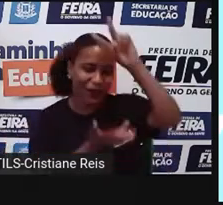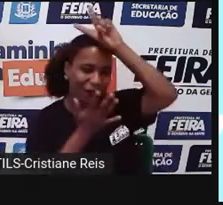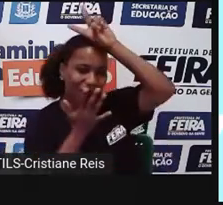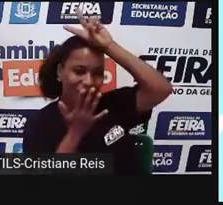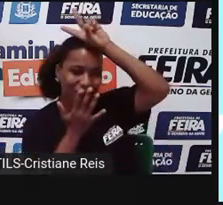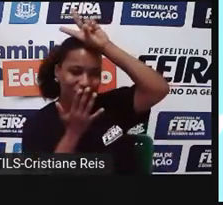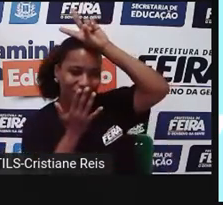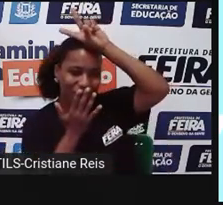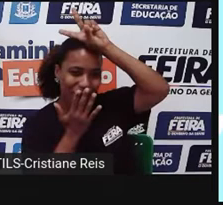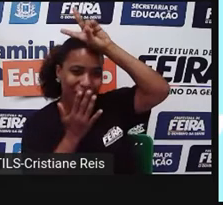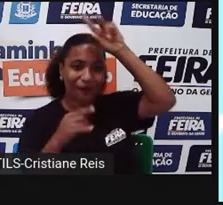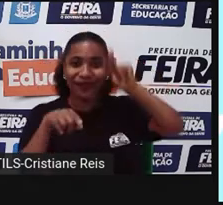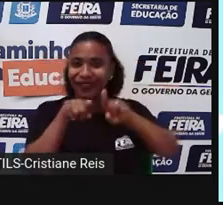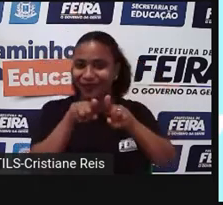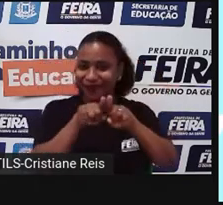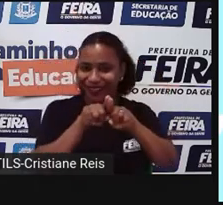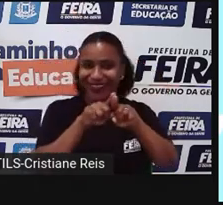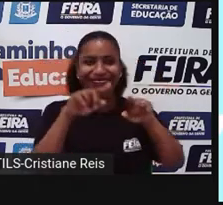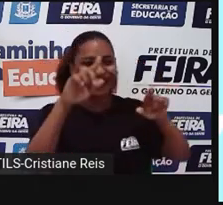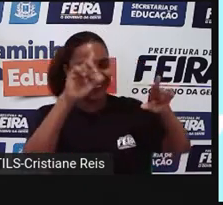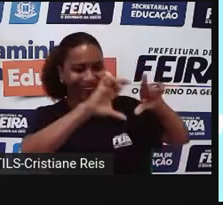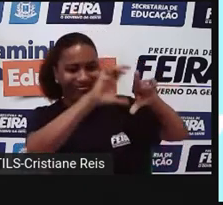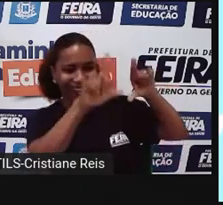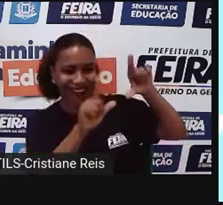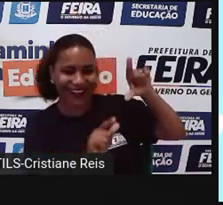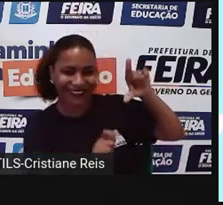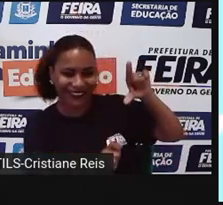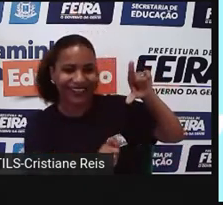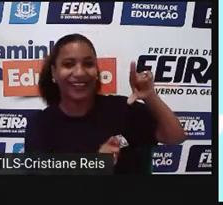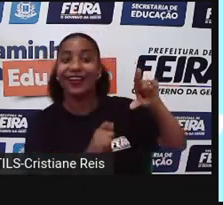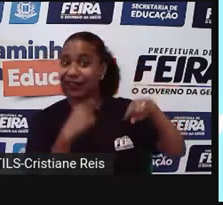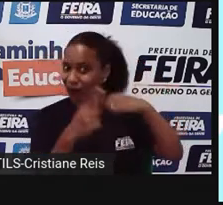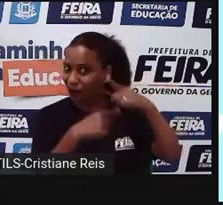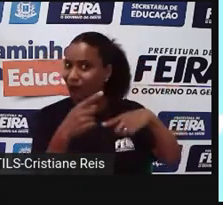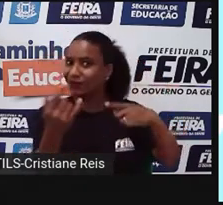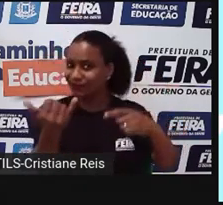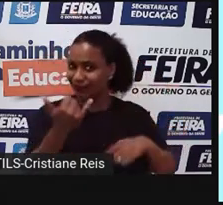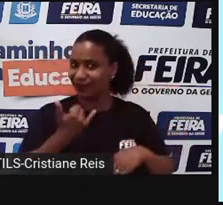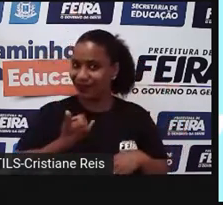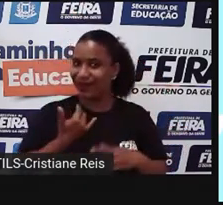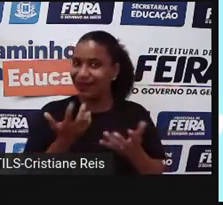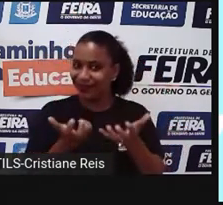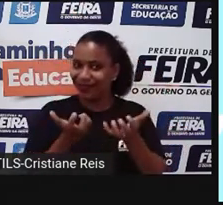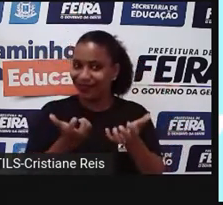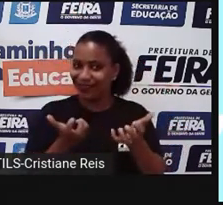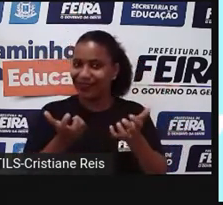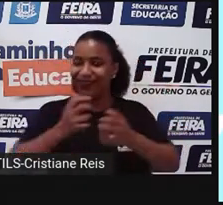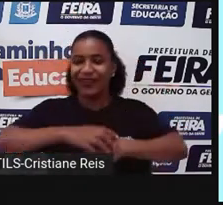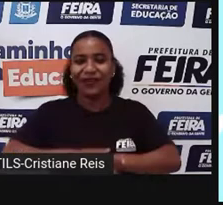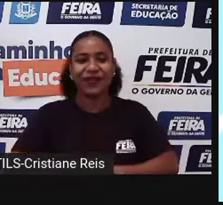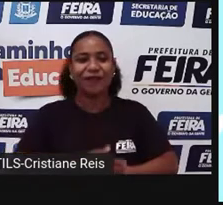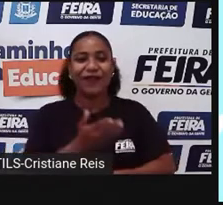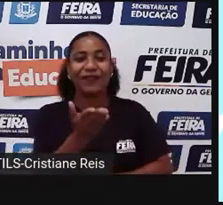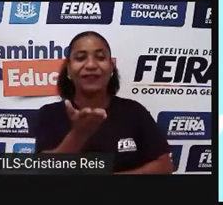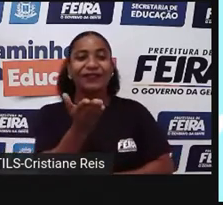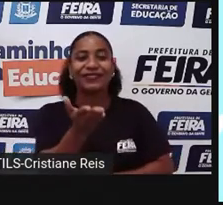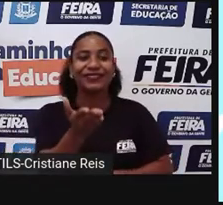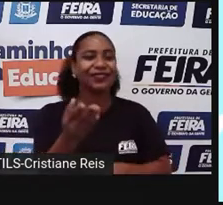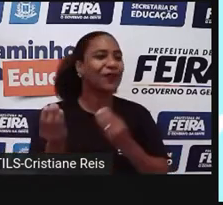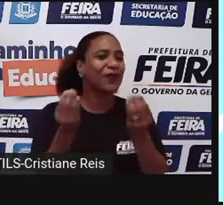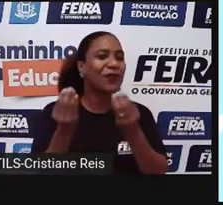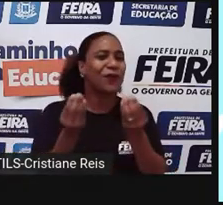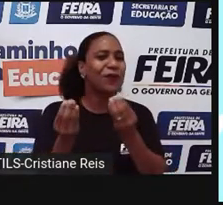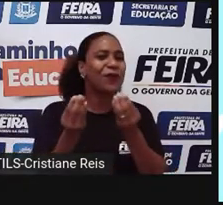ouvir um pouquinho dessas histórias mais tarde. Mas me diz uma coisa, como é que é a sua trajetória, professora? Como que a